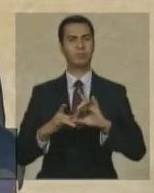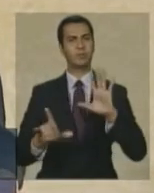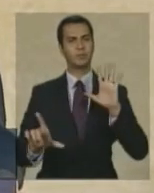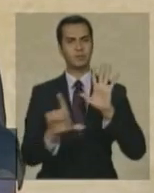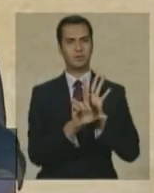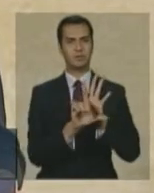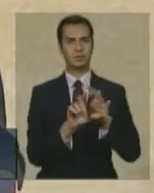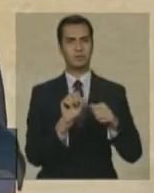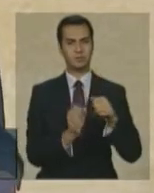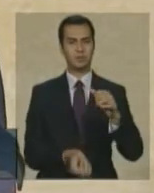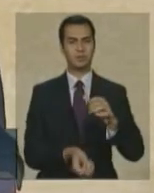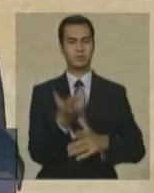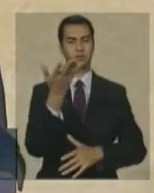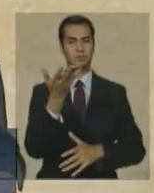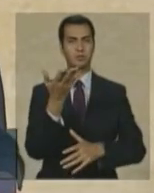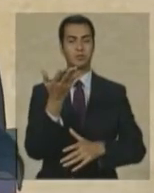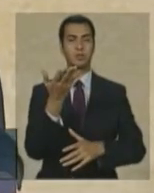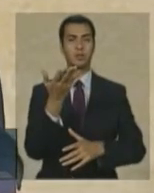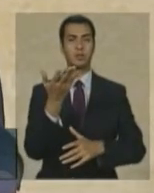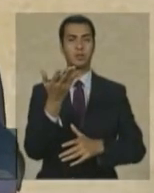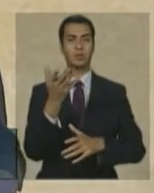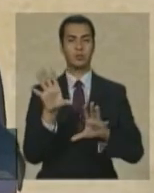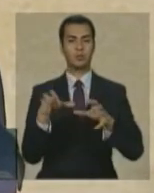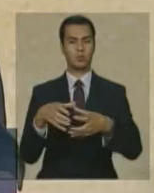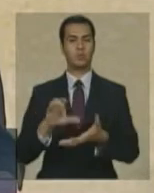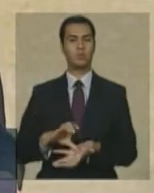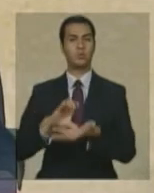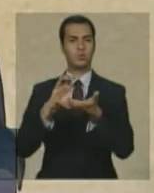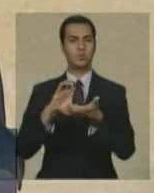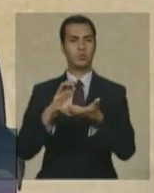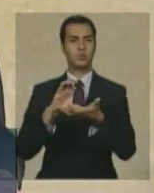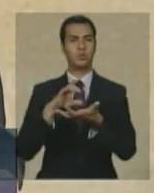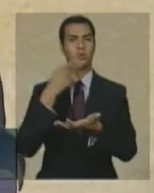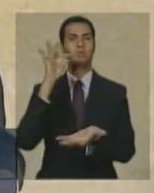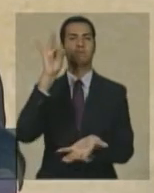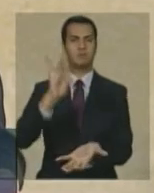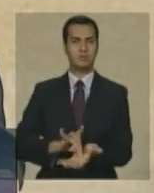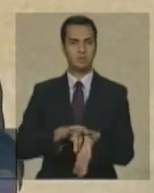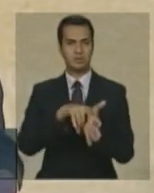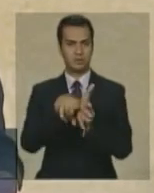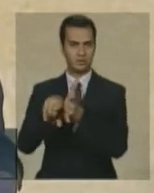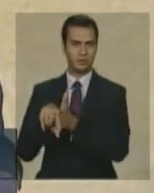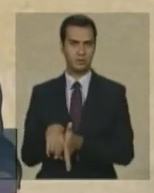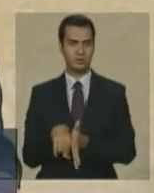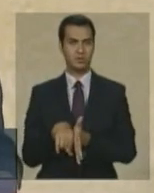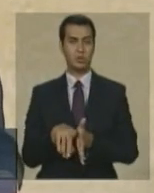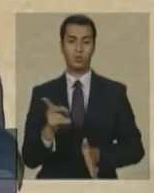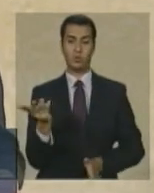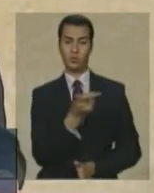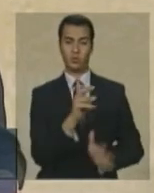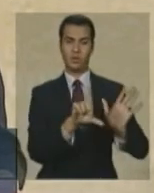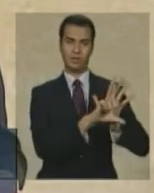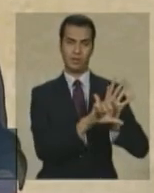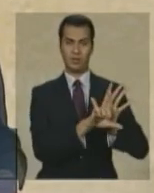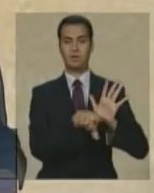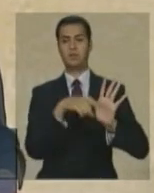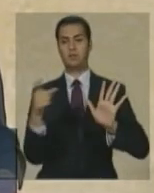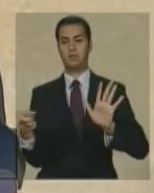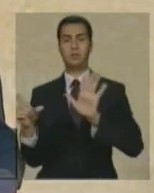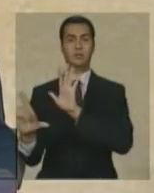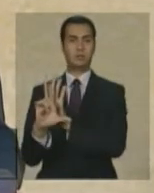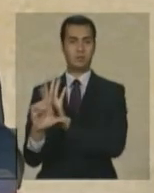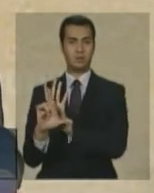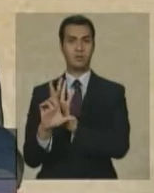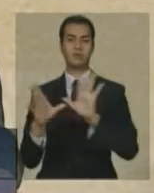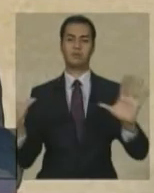cria a comissão da verdade uma não existe sem a outra uma é